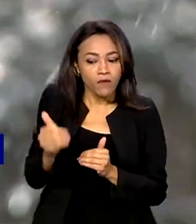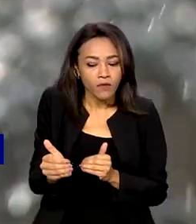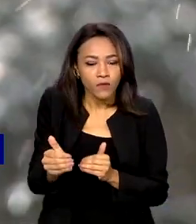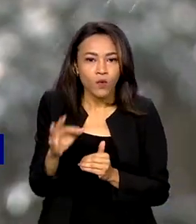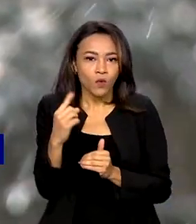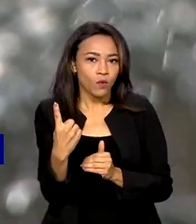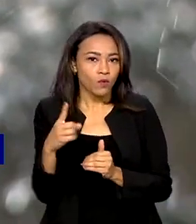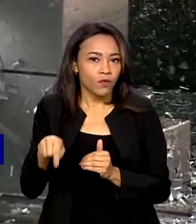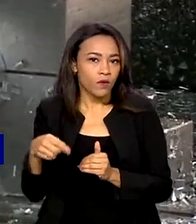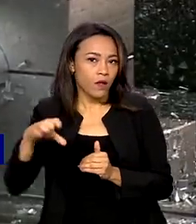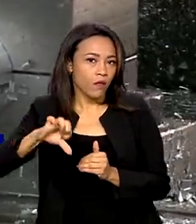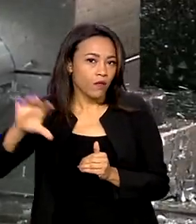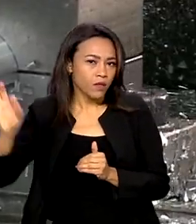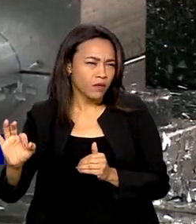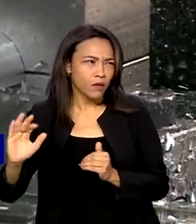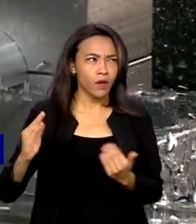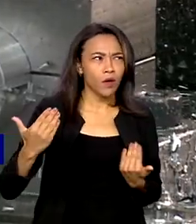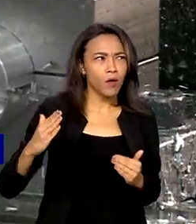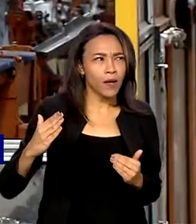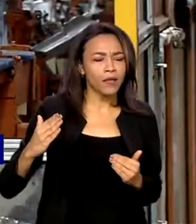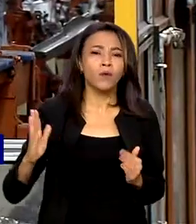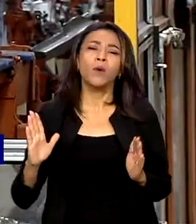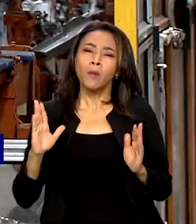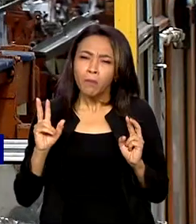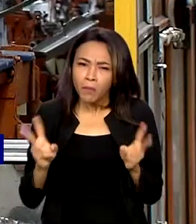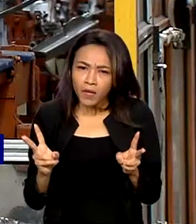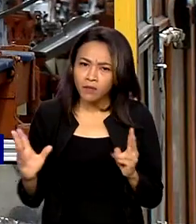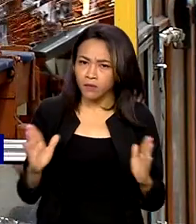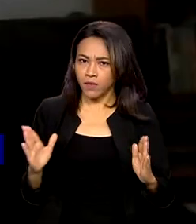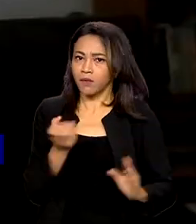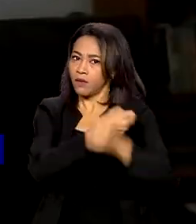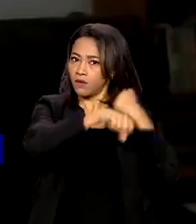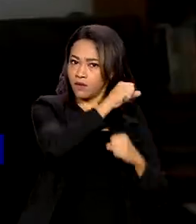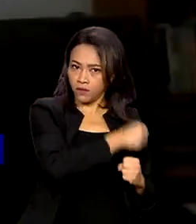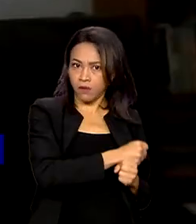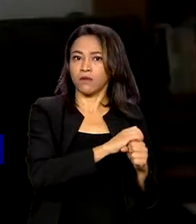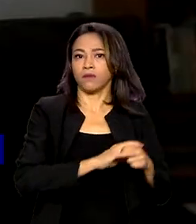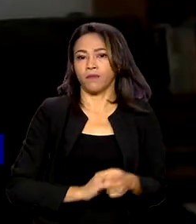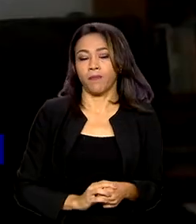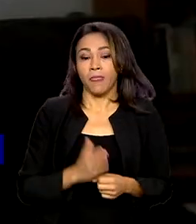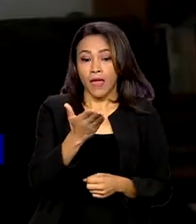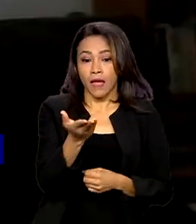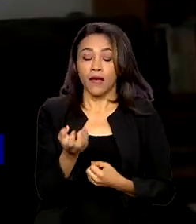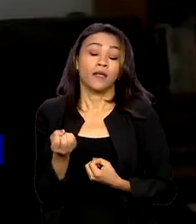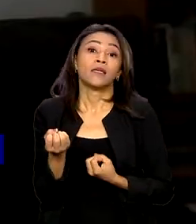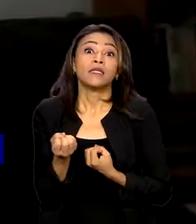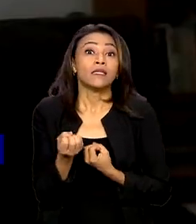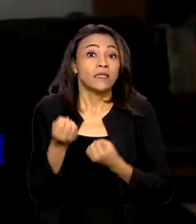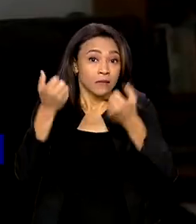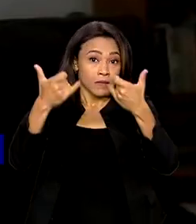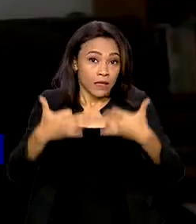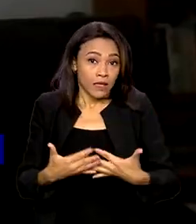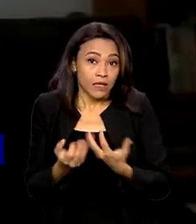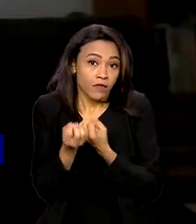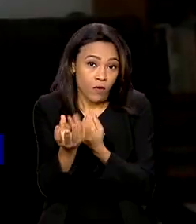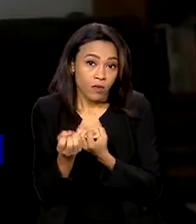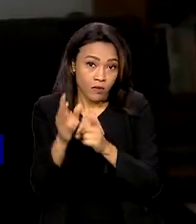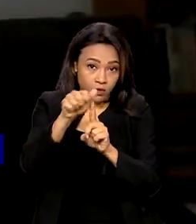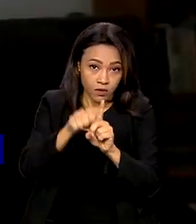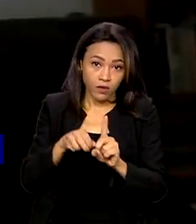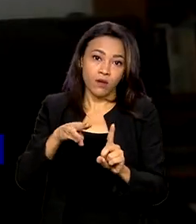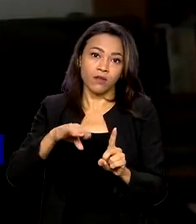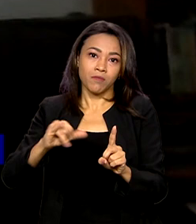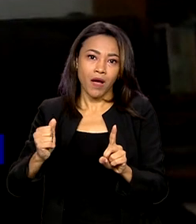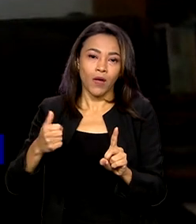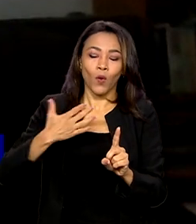,9% em relação ao mesmo período do ano passado. Esse dado de maio é um alento do